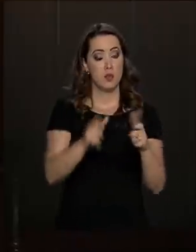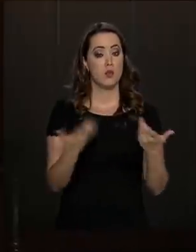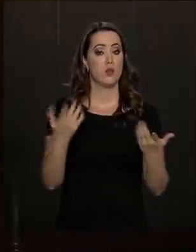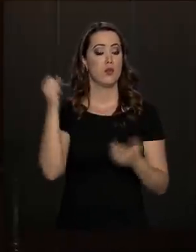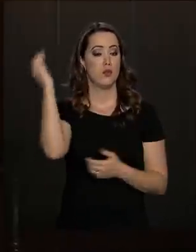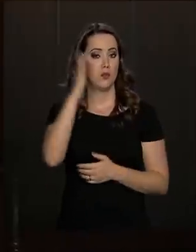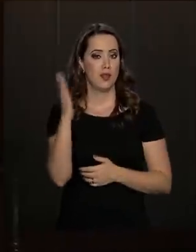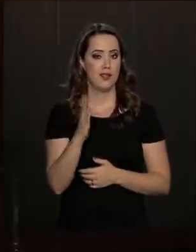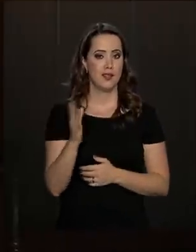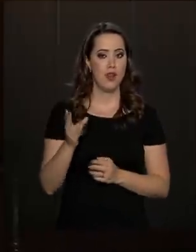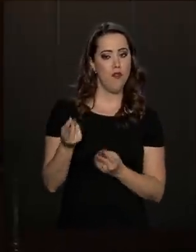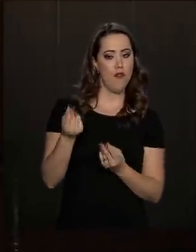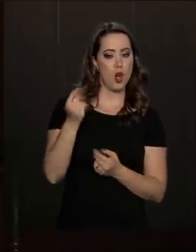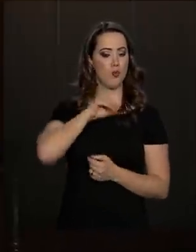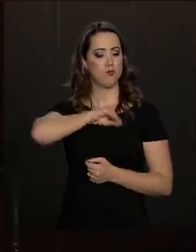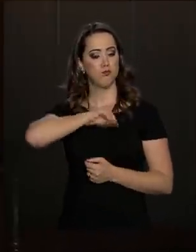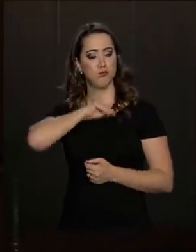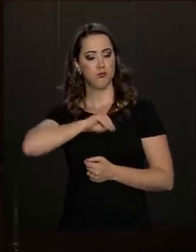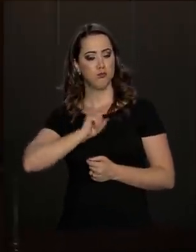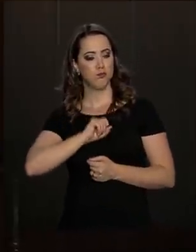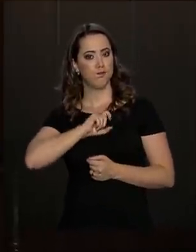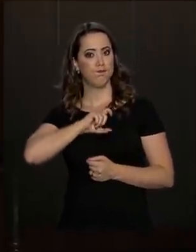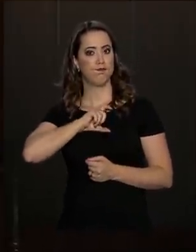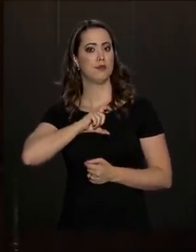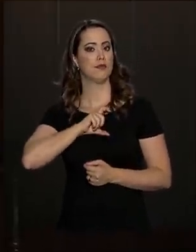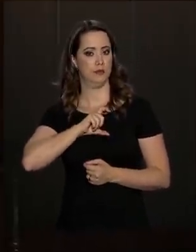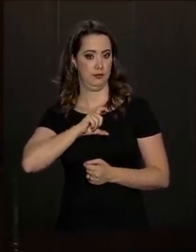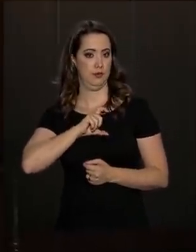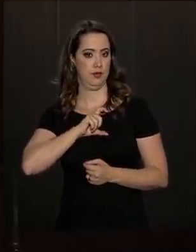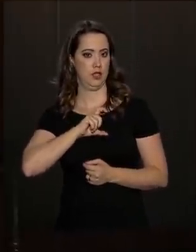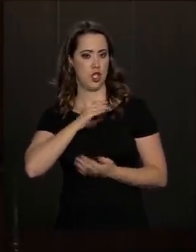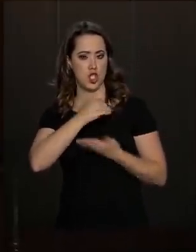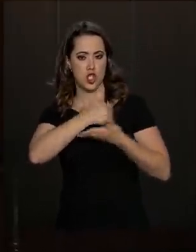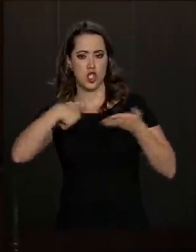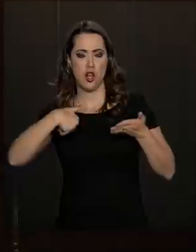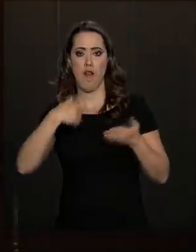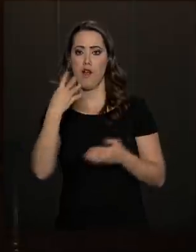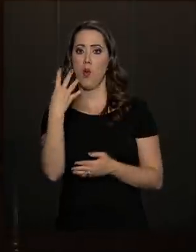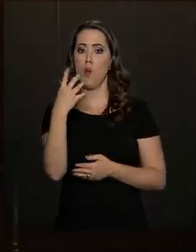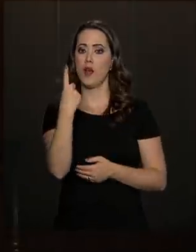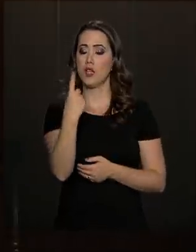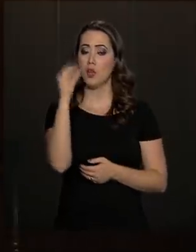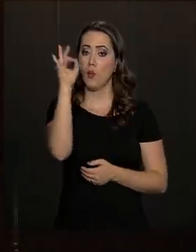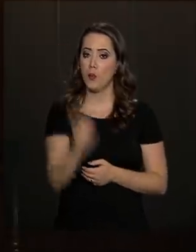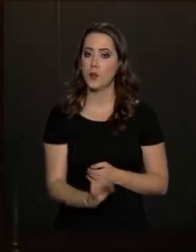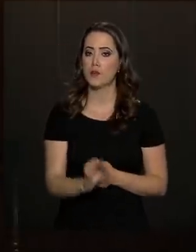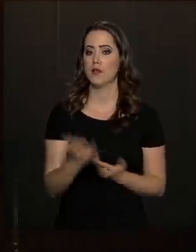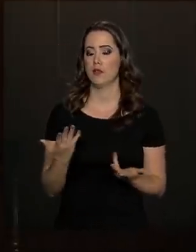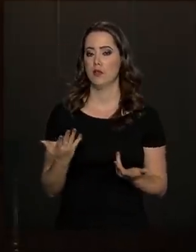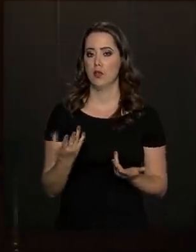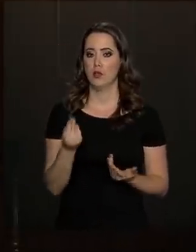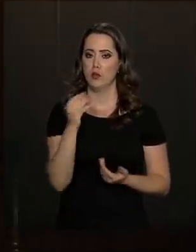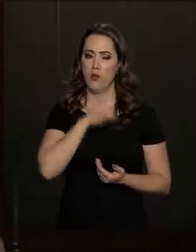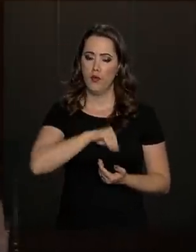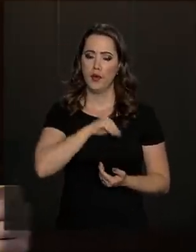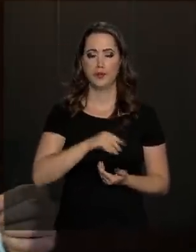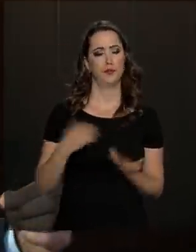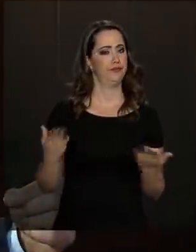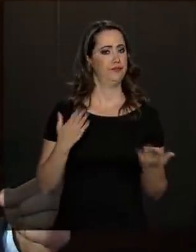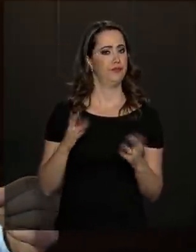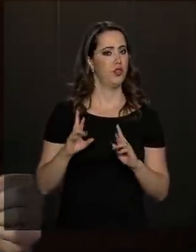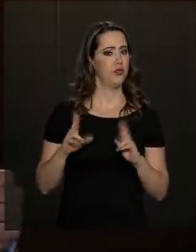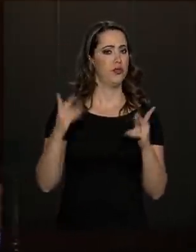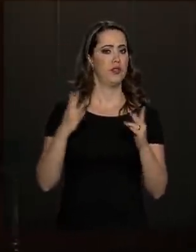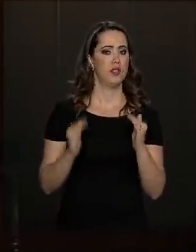melhor na escala de renda, ficavam com 41% dos benefícios. Então, não só essa